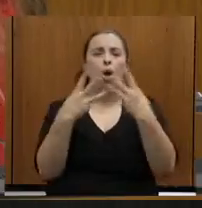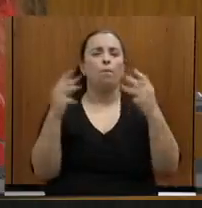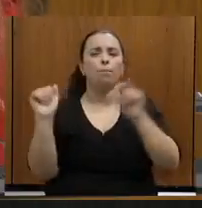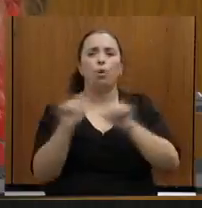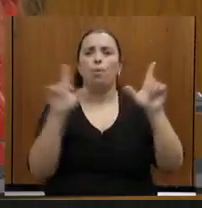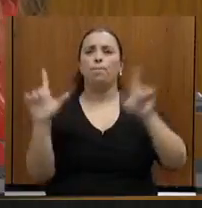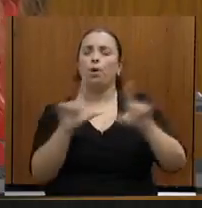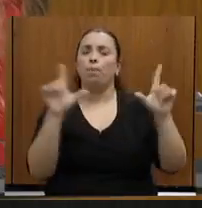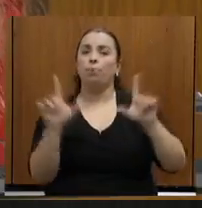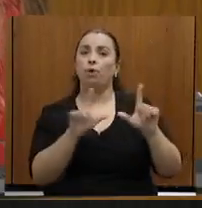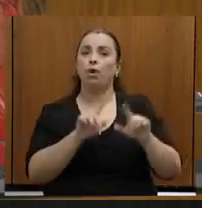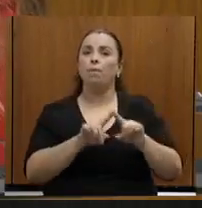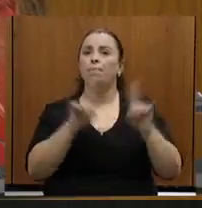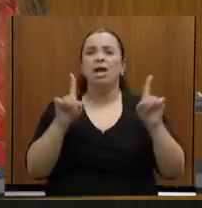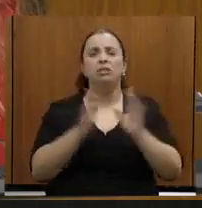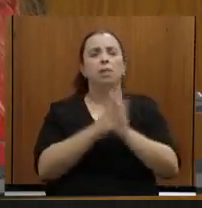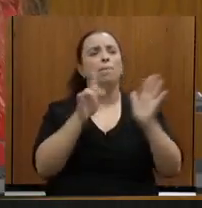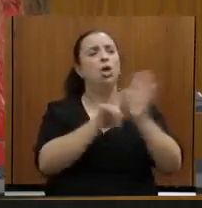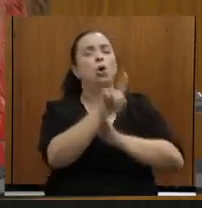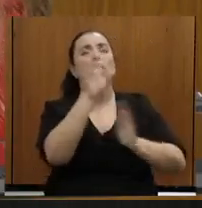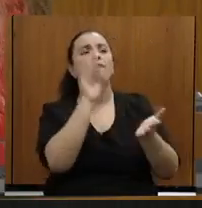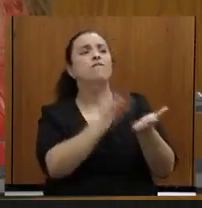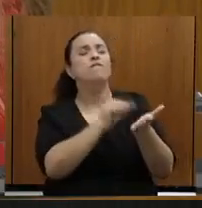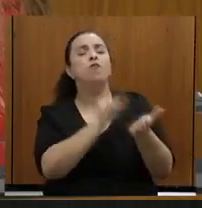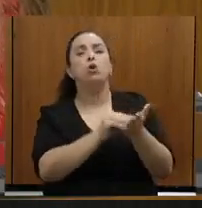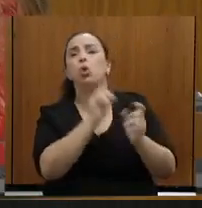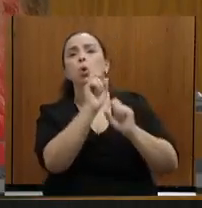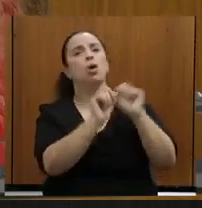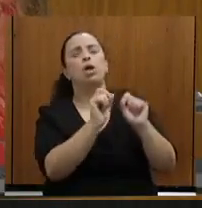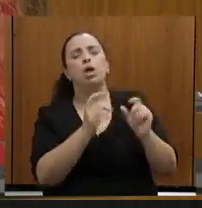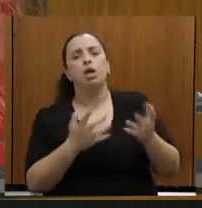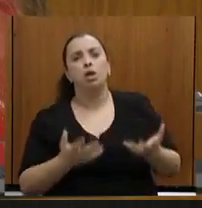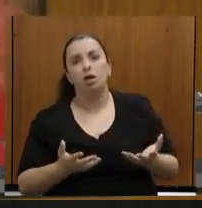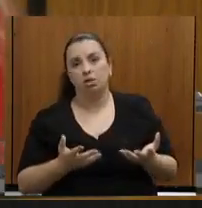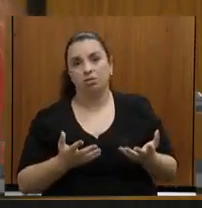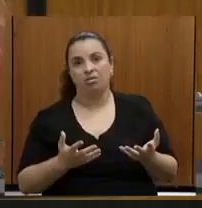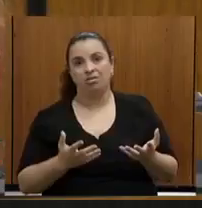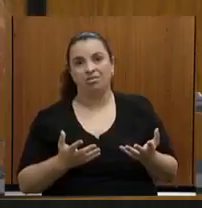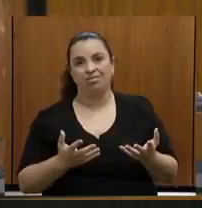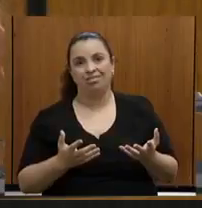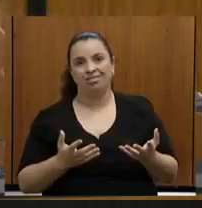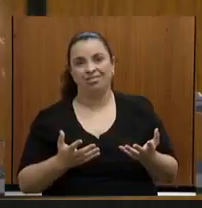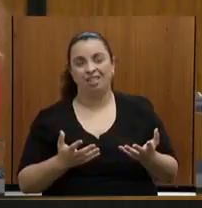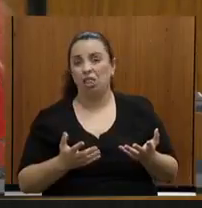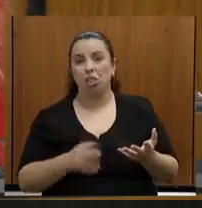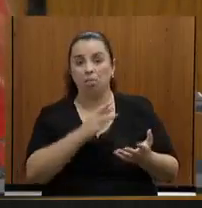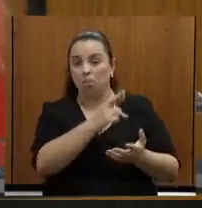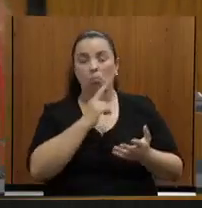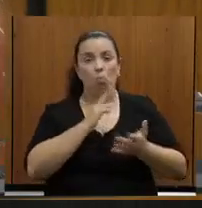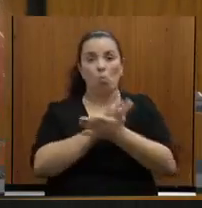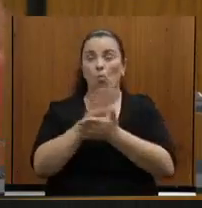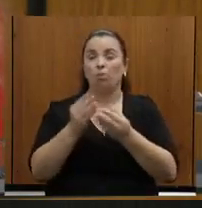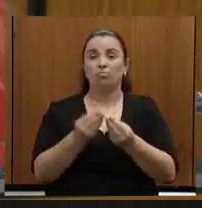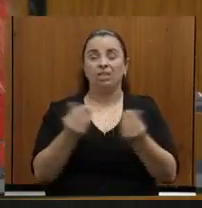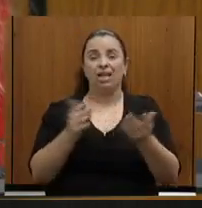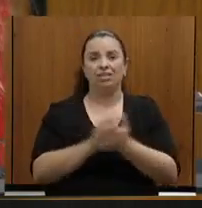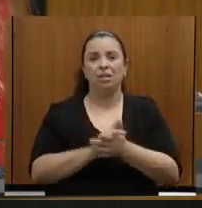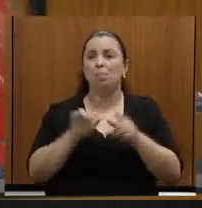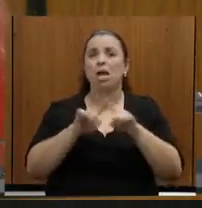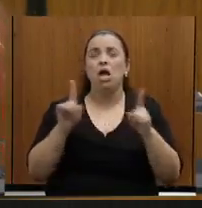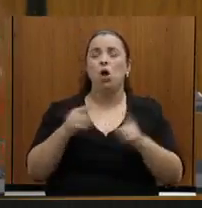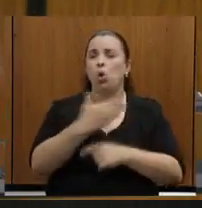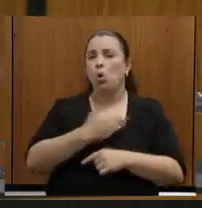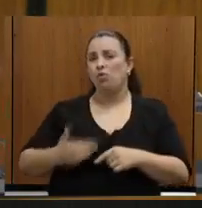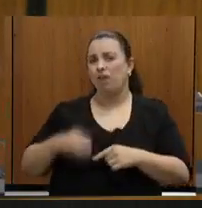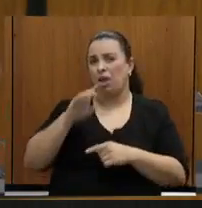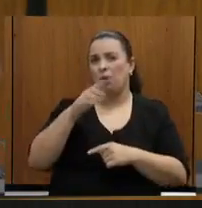mineira, está pouco se importando. O governo Pimentel já acabou. para a sociedade que vai no domingo, às nove horas da manhã,